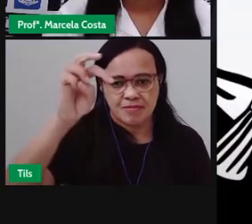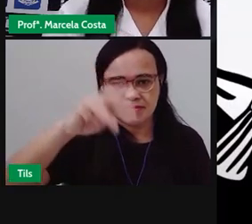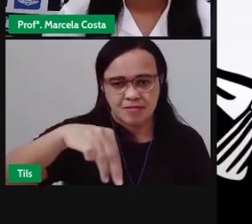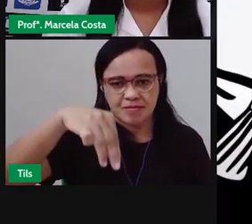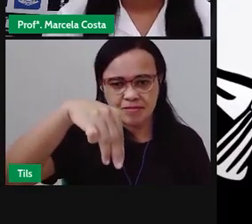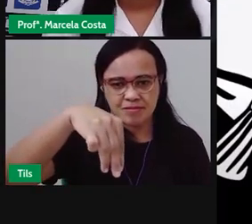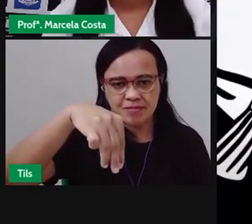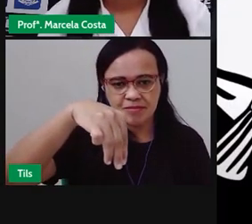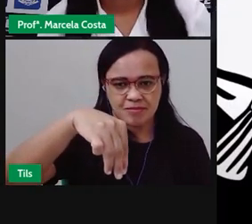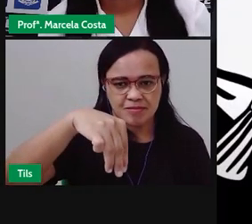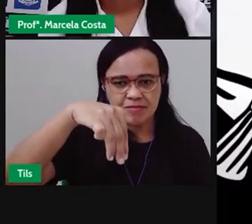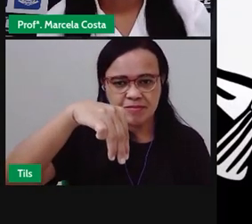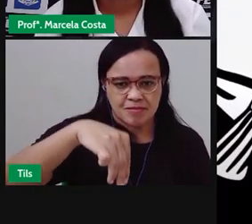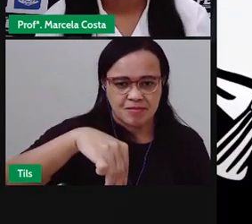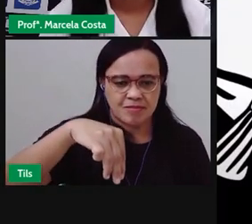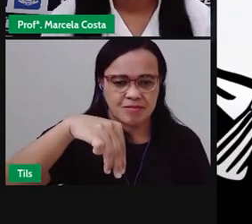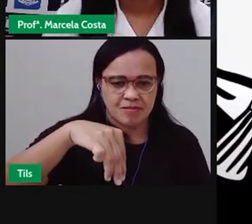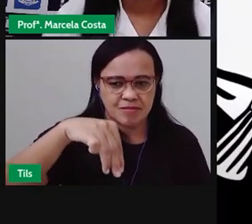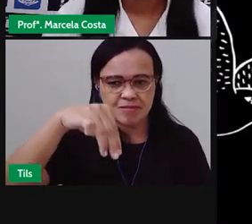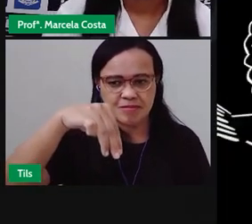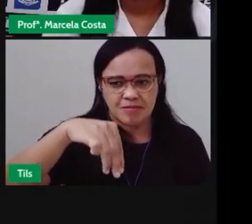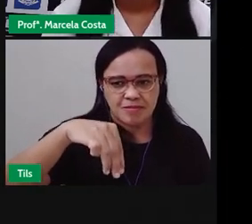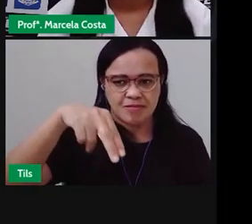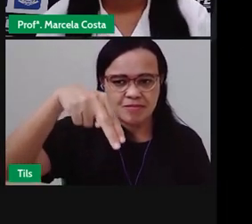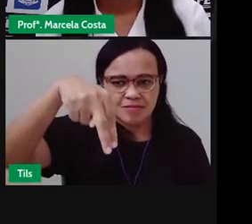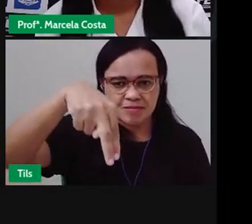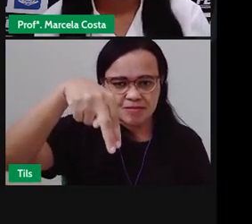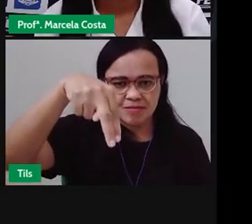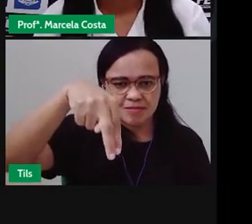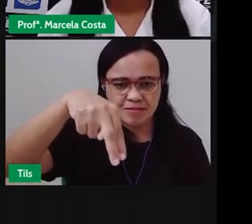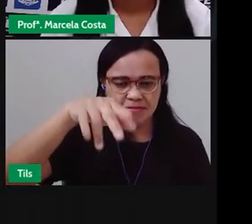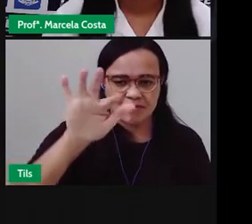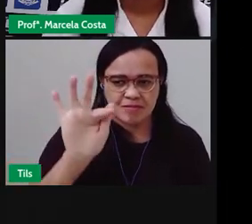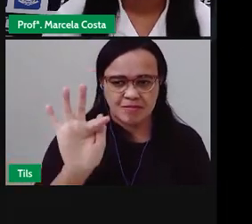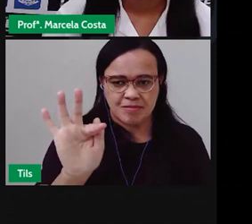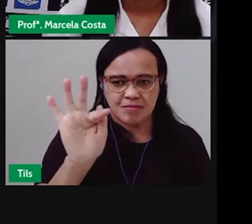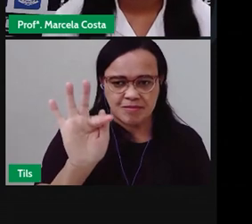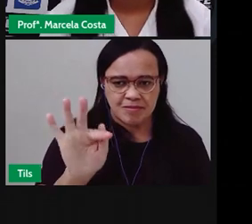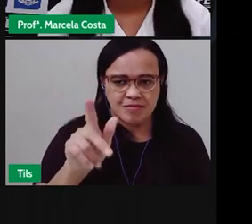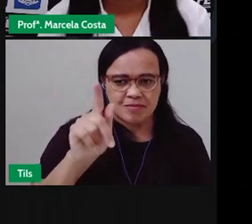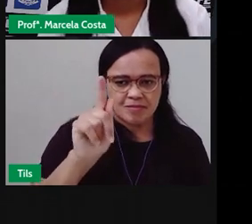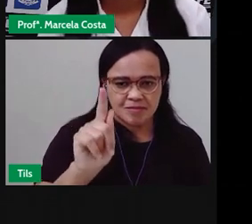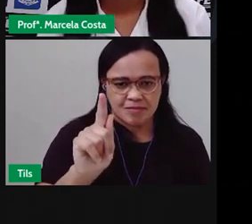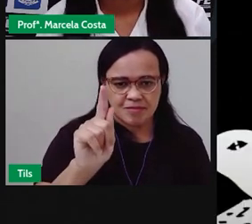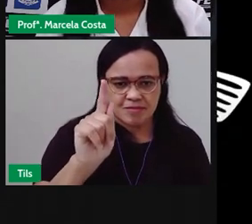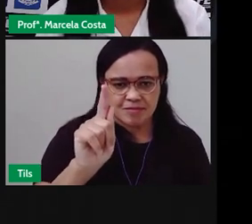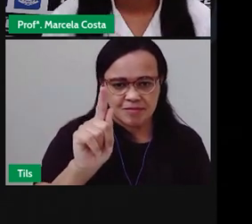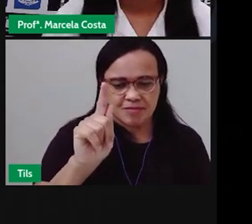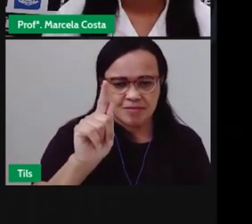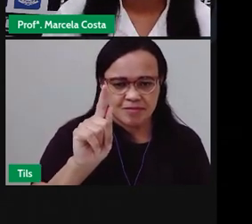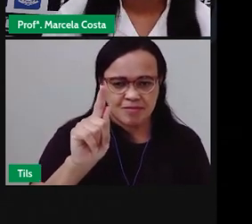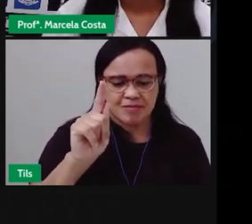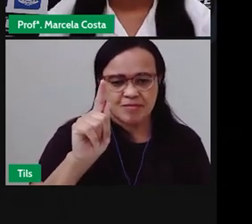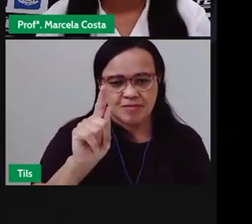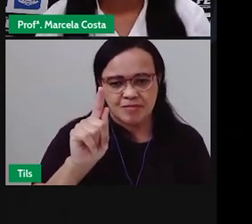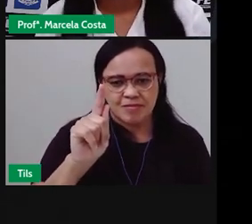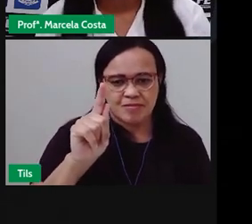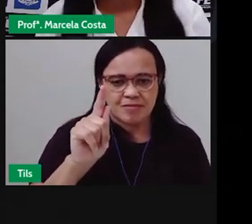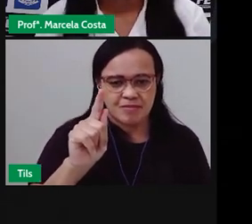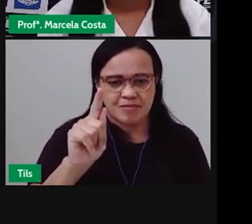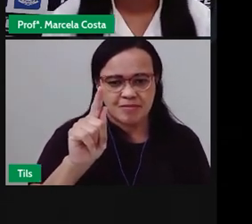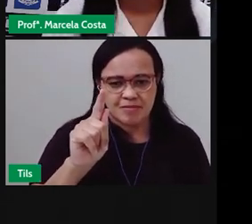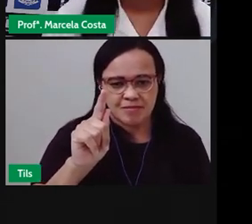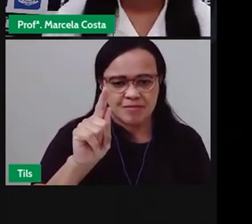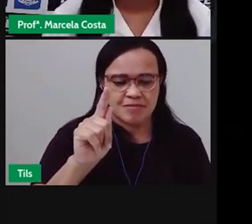o M é M, M, o F é P, o G, chama-se Gê. Na escola é